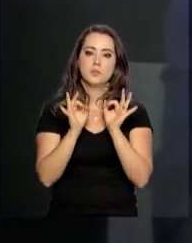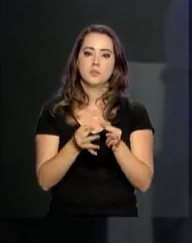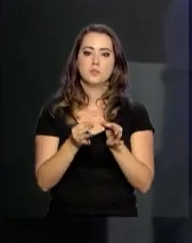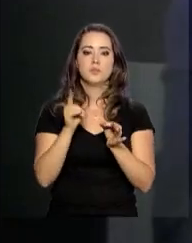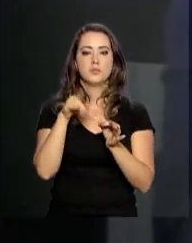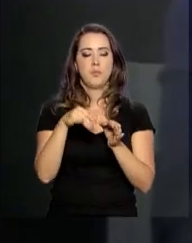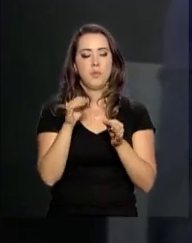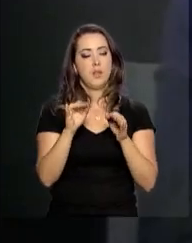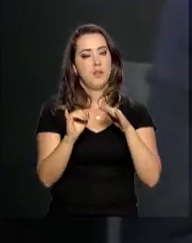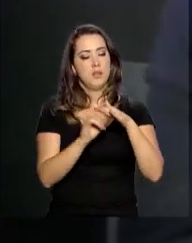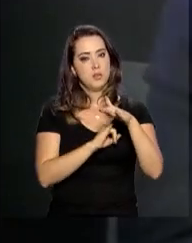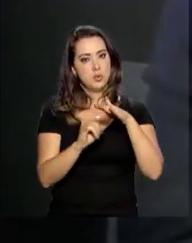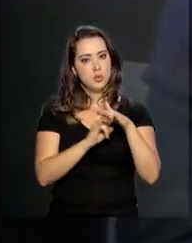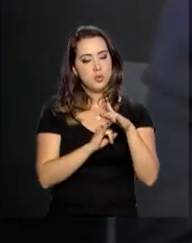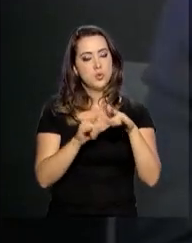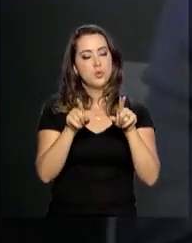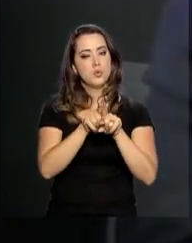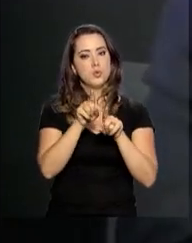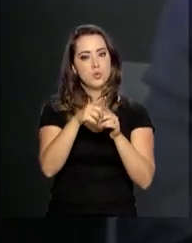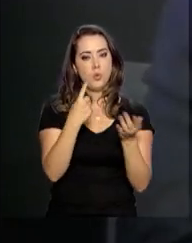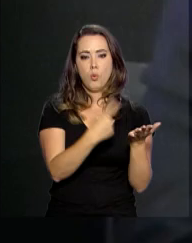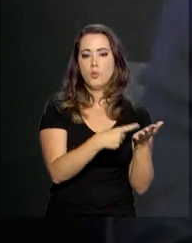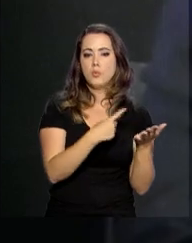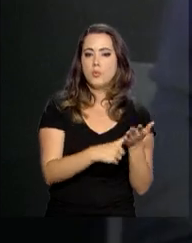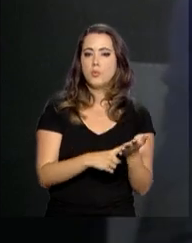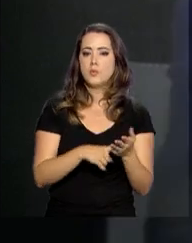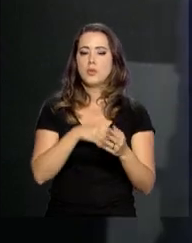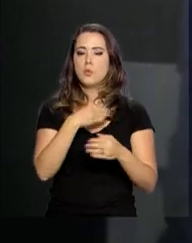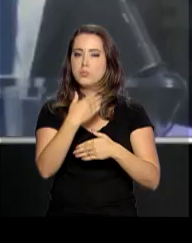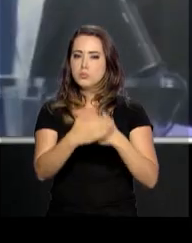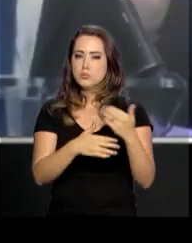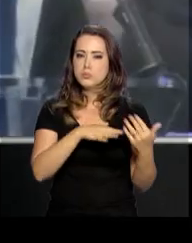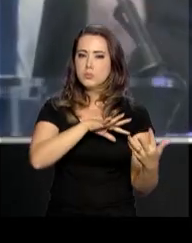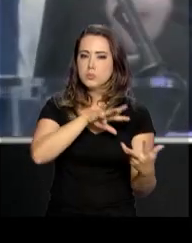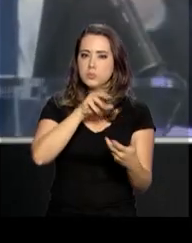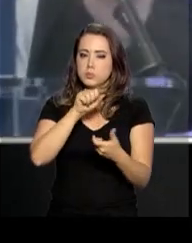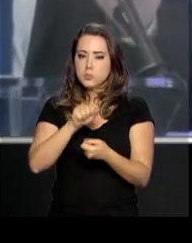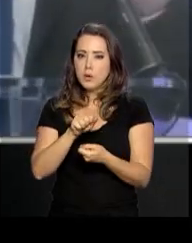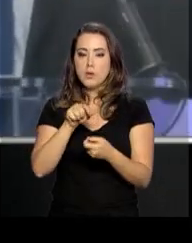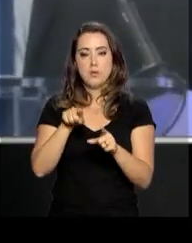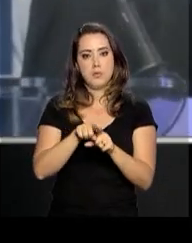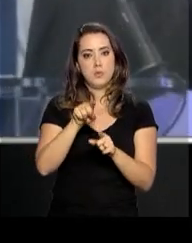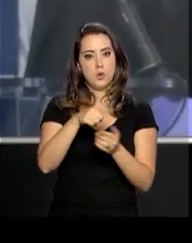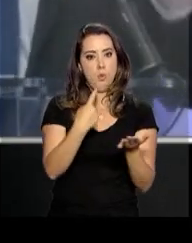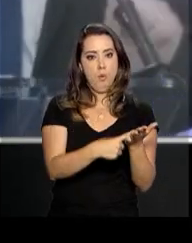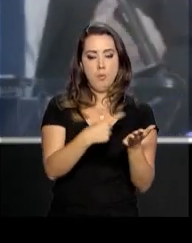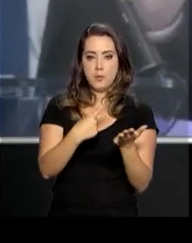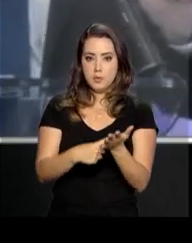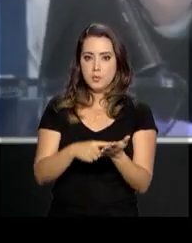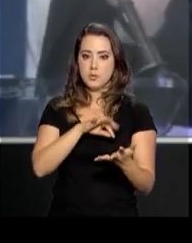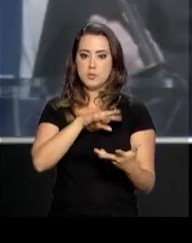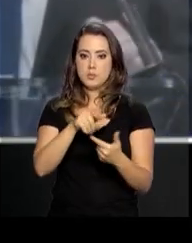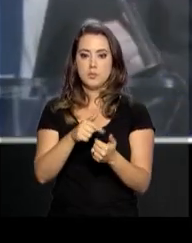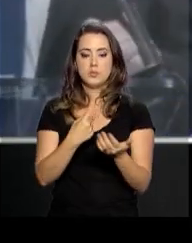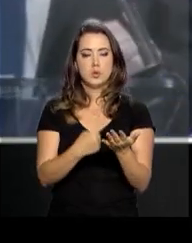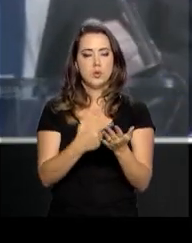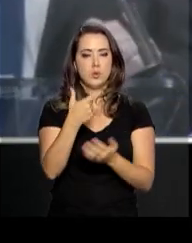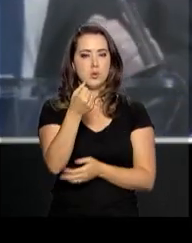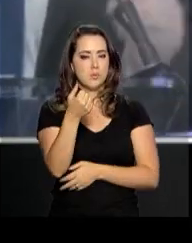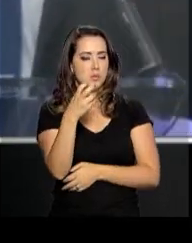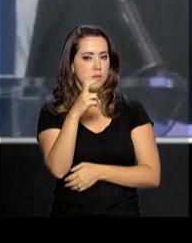instituições comprometidas com os Objetivos do Desenvolvimento Sustentável, uma agenda mundial assinada em 2015 por